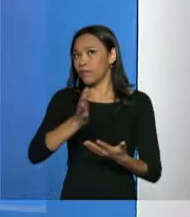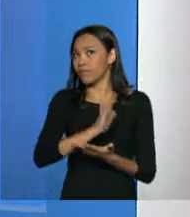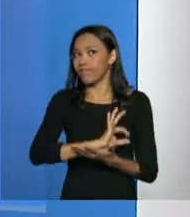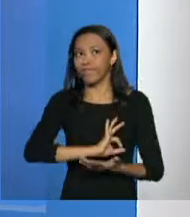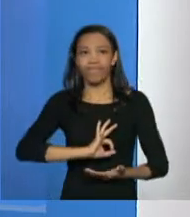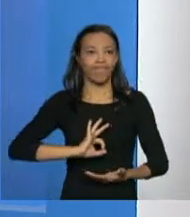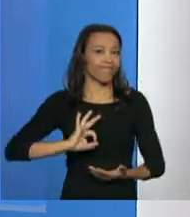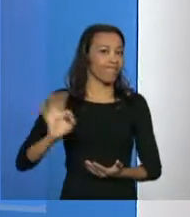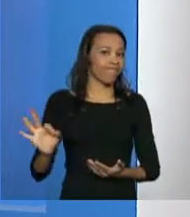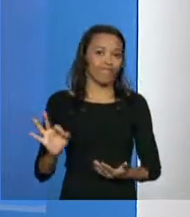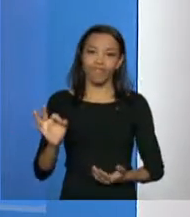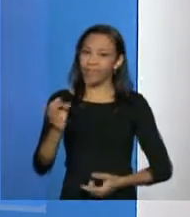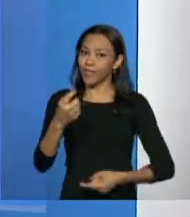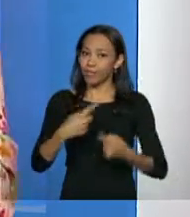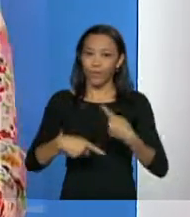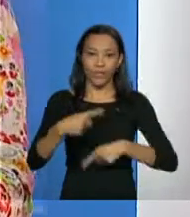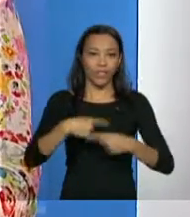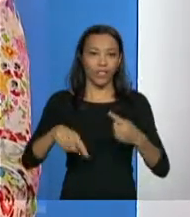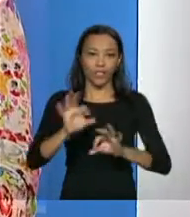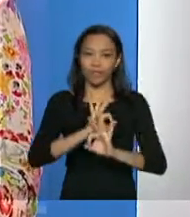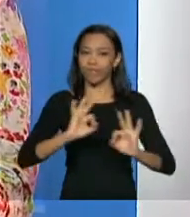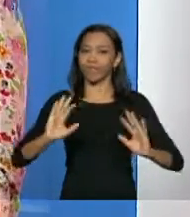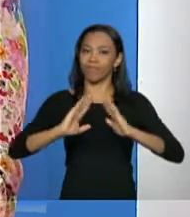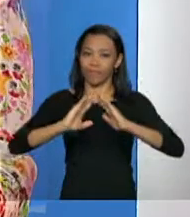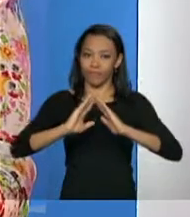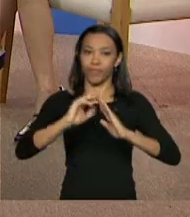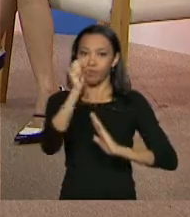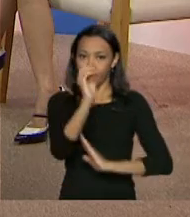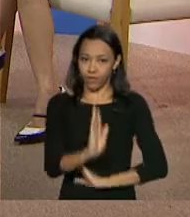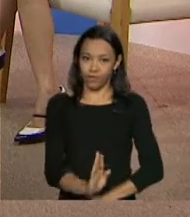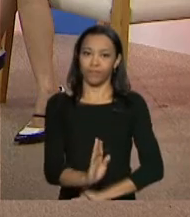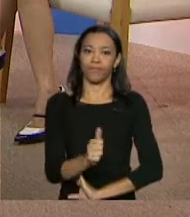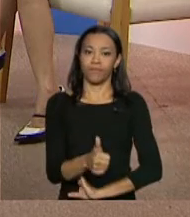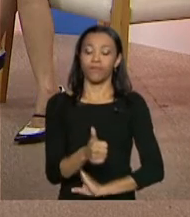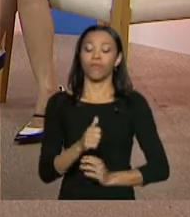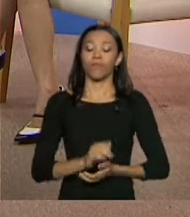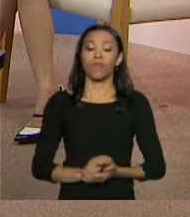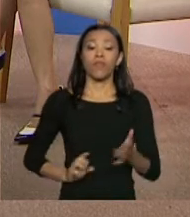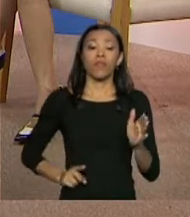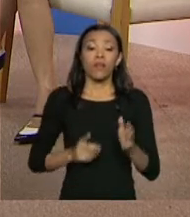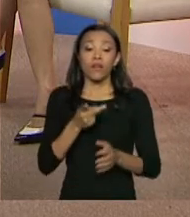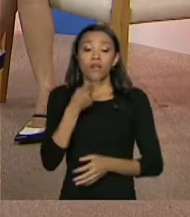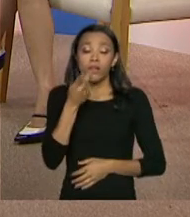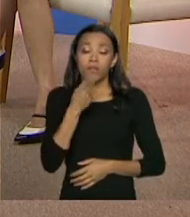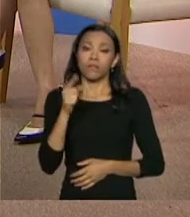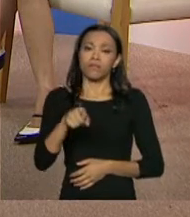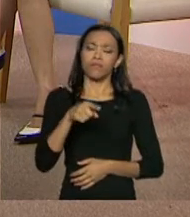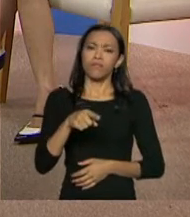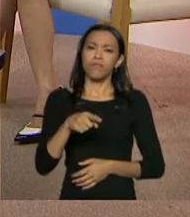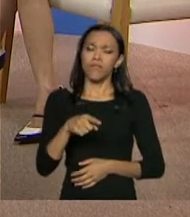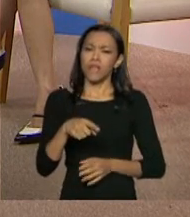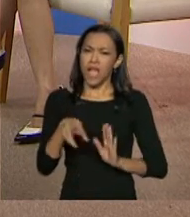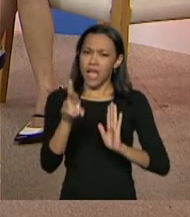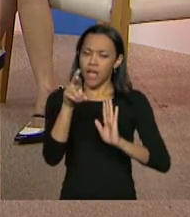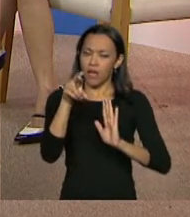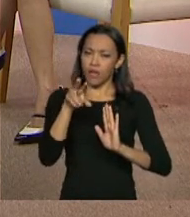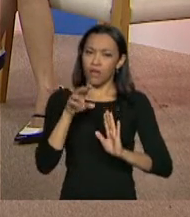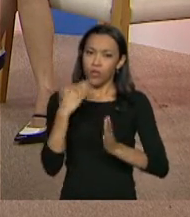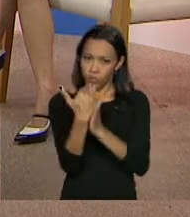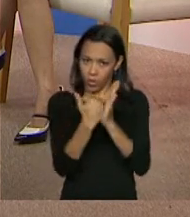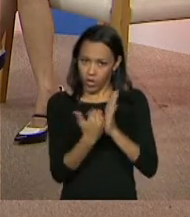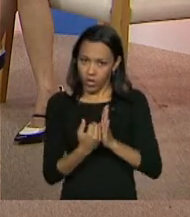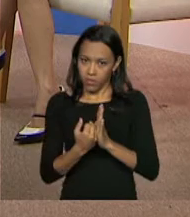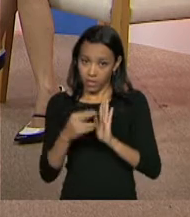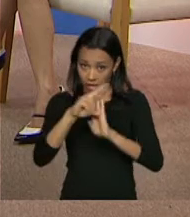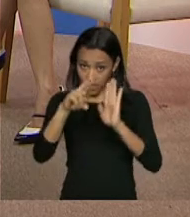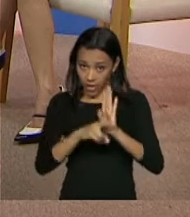da política habitacional no país, né? Foi muito bom. E, Denise, você tinha comentado aqui que os programas, eles não seguem os mesmos critérios, né? Cada um tem o seu